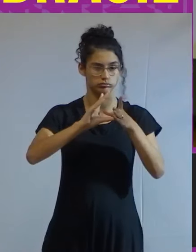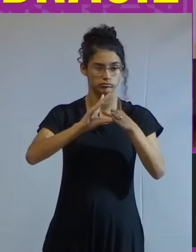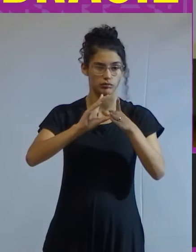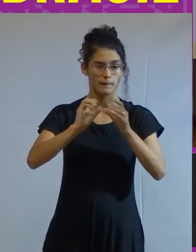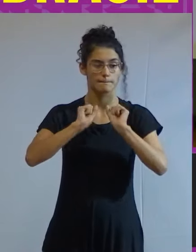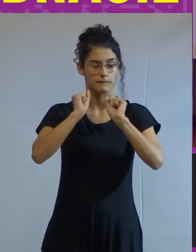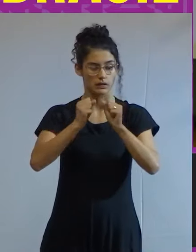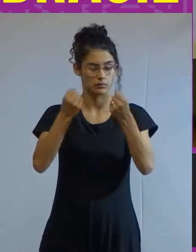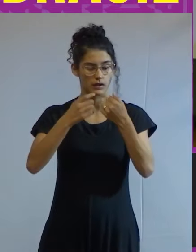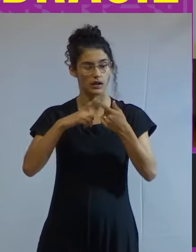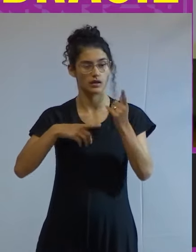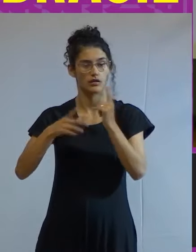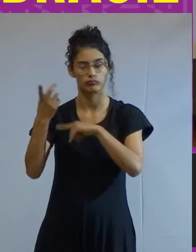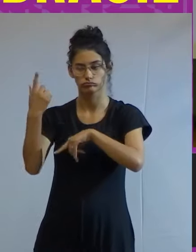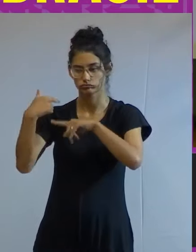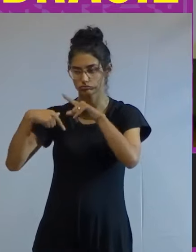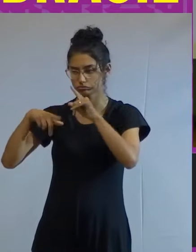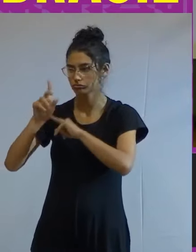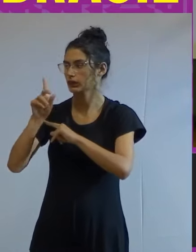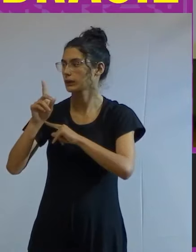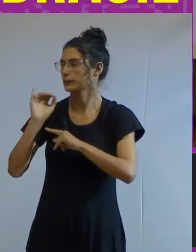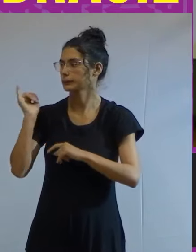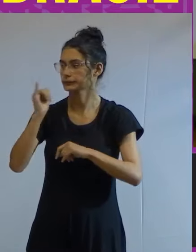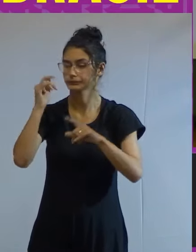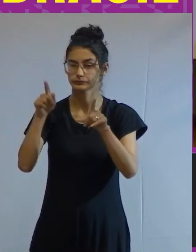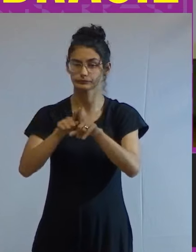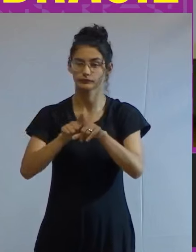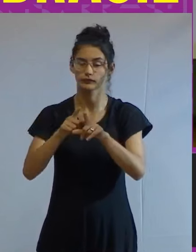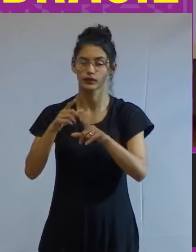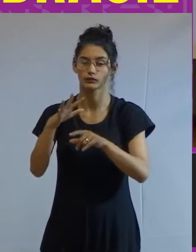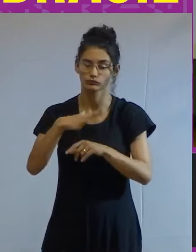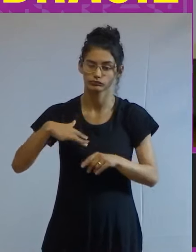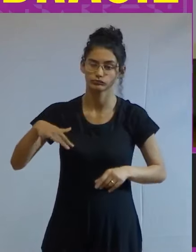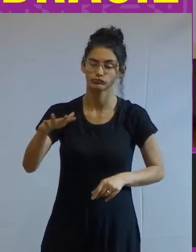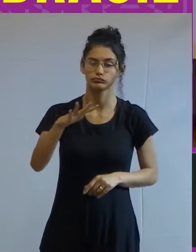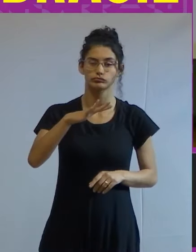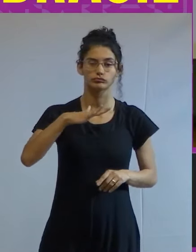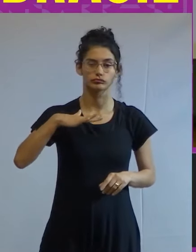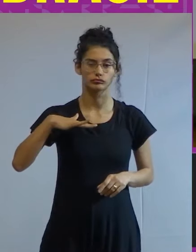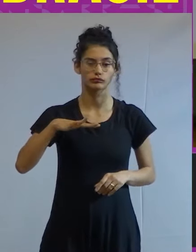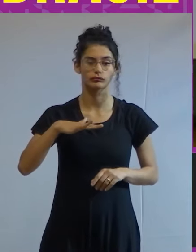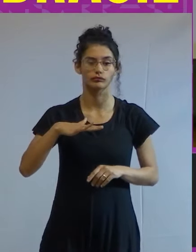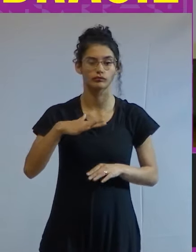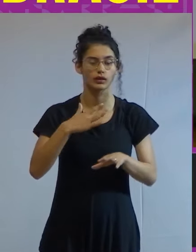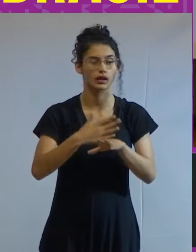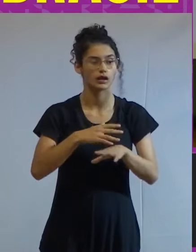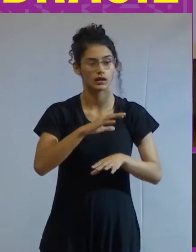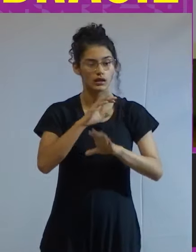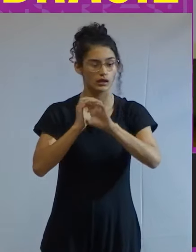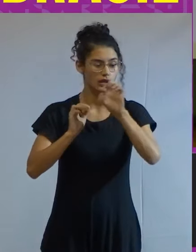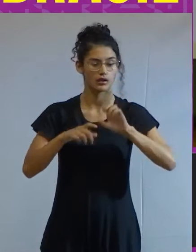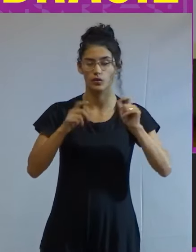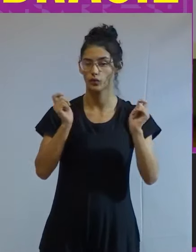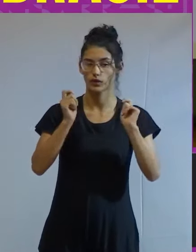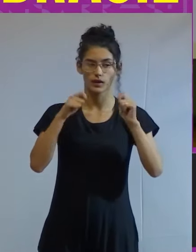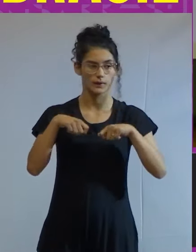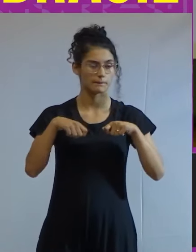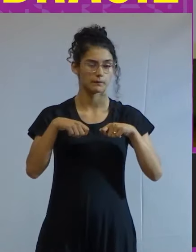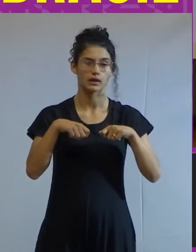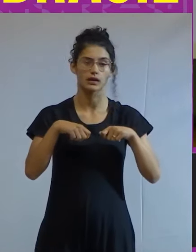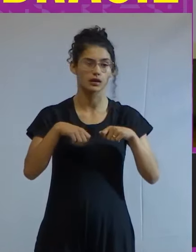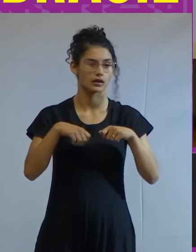dizer que teve um saldo ali importante mas no geral as novas esquerdas não foram capazes